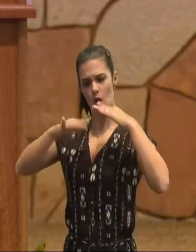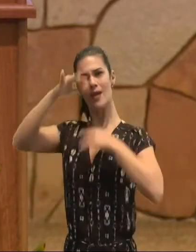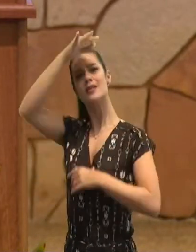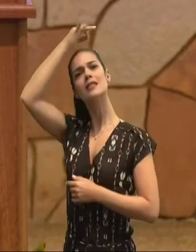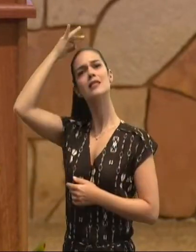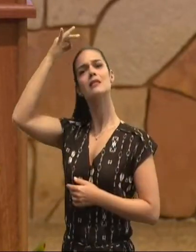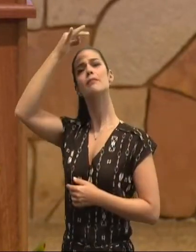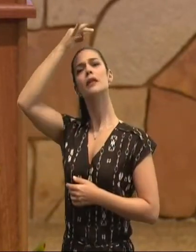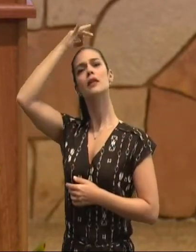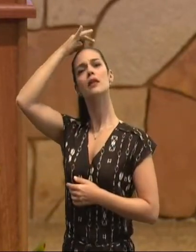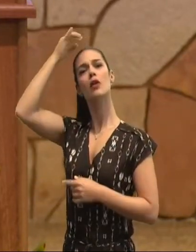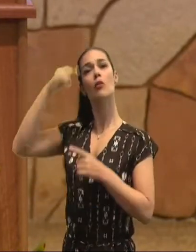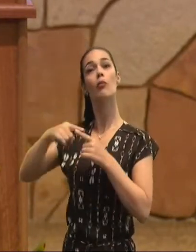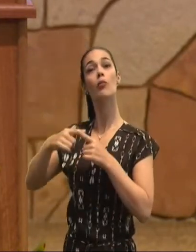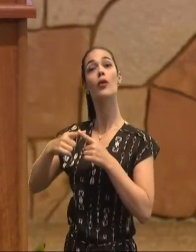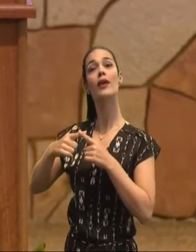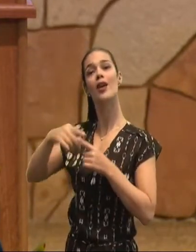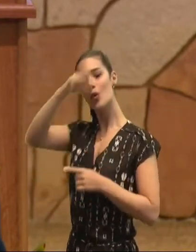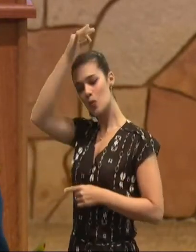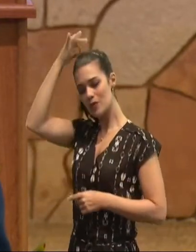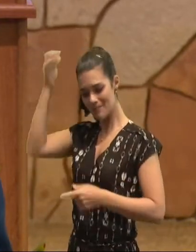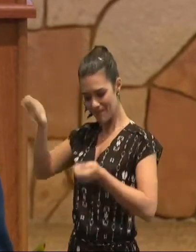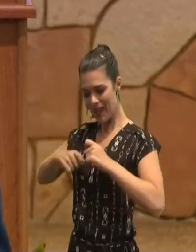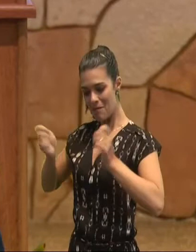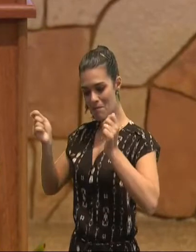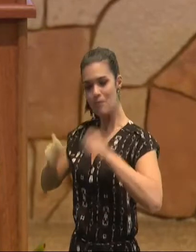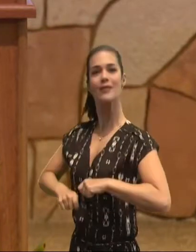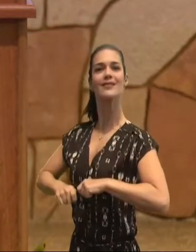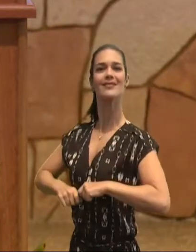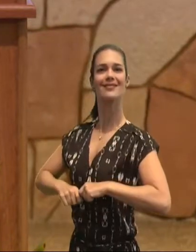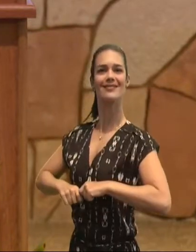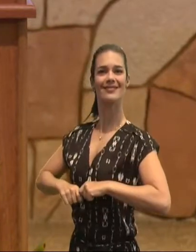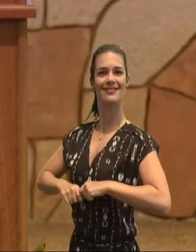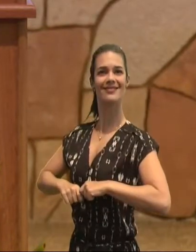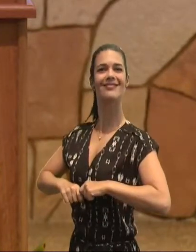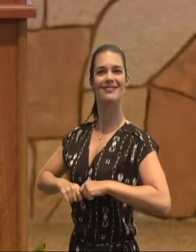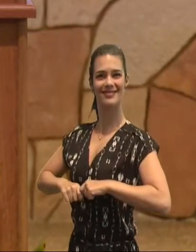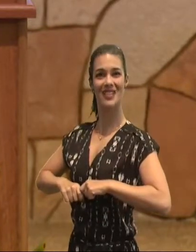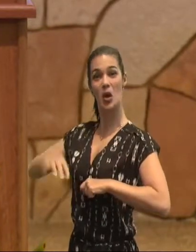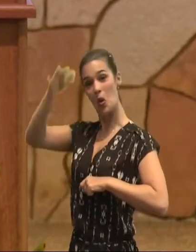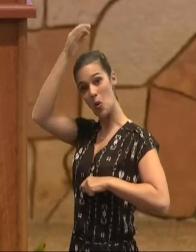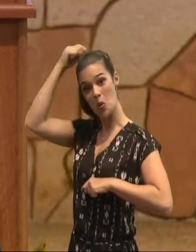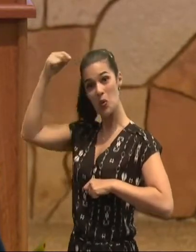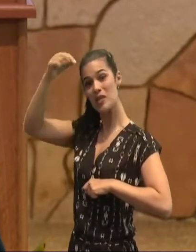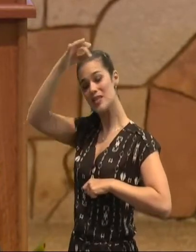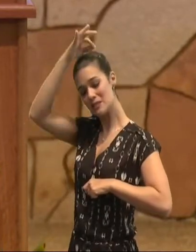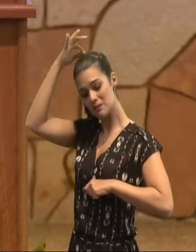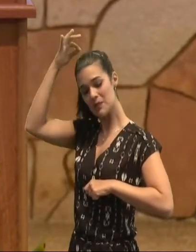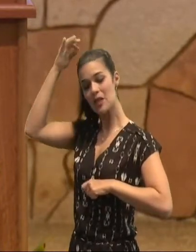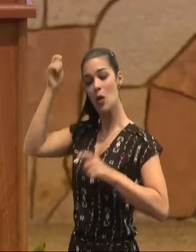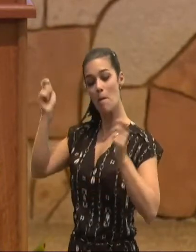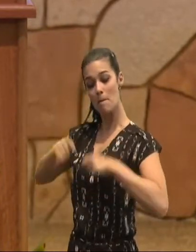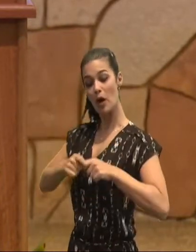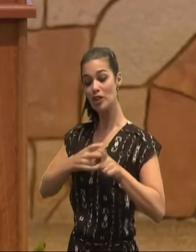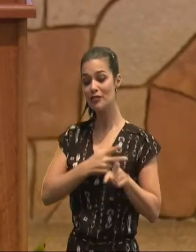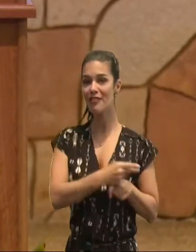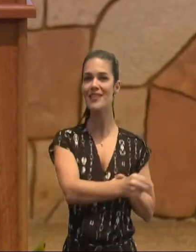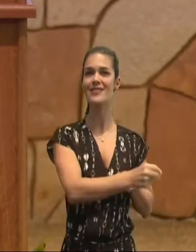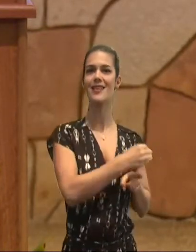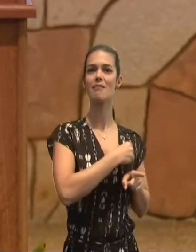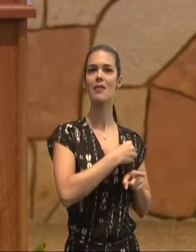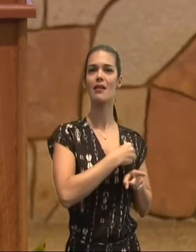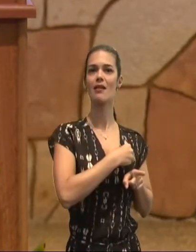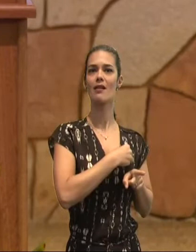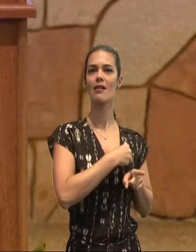porque é Ele, que nos capacita, é por Ele, por meio dEle, que nós, podemos vencer, o pecado, que está em